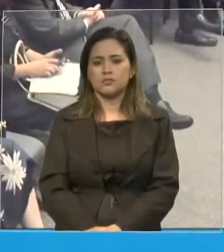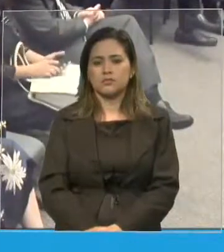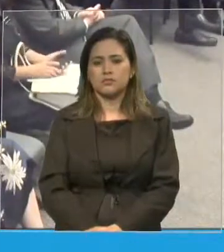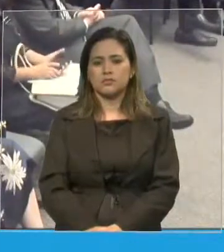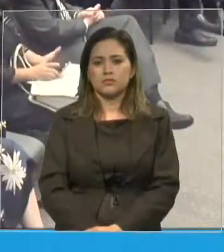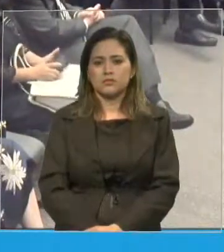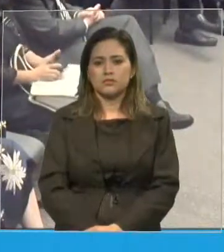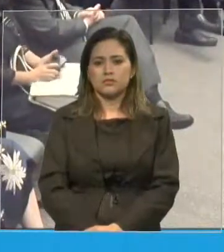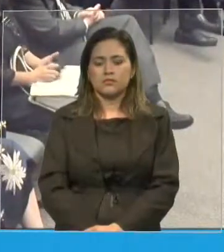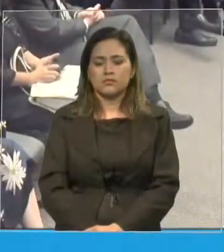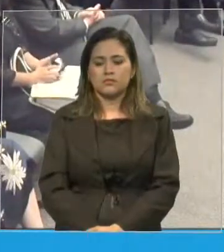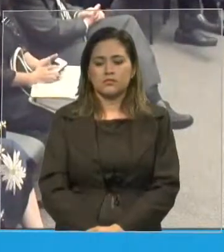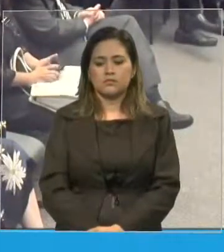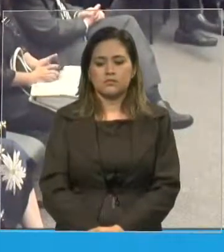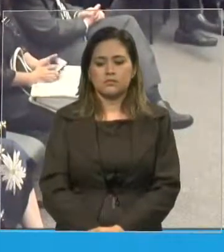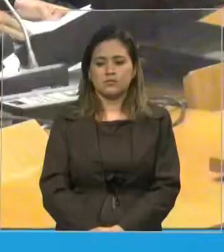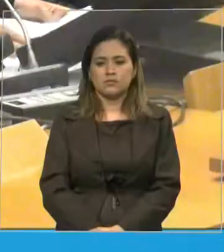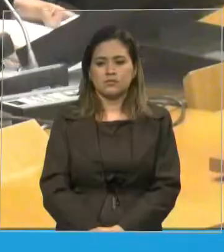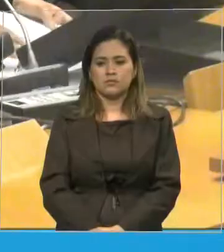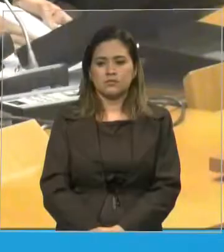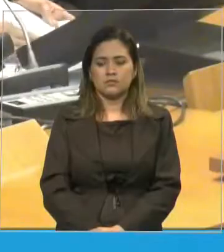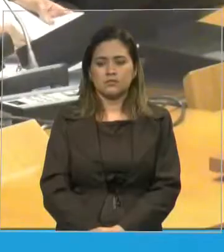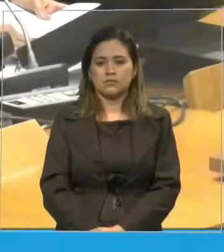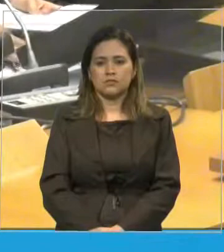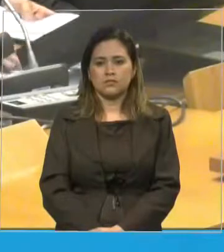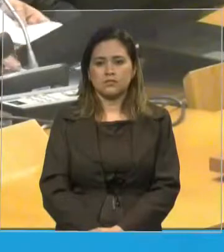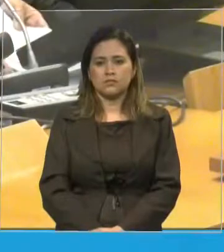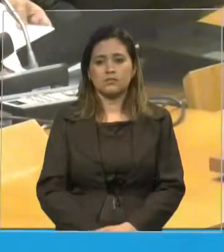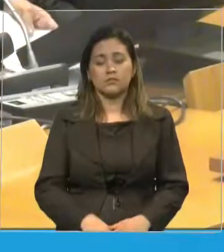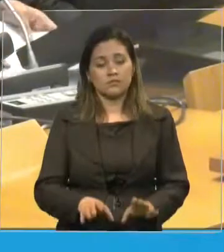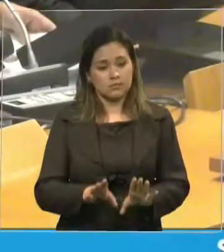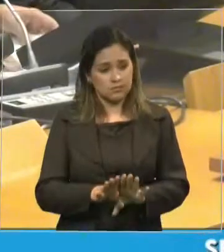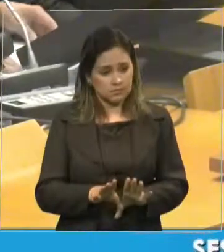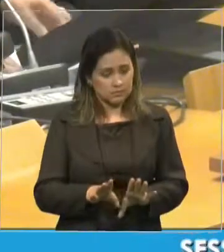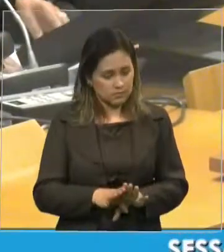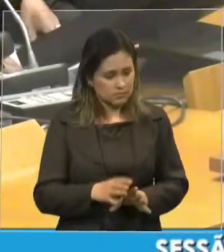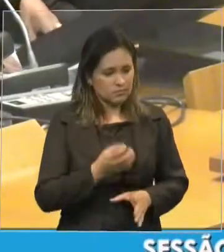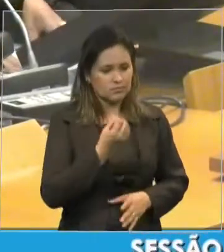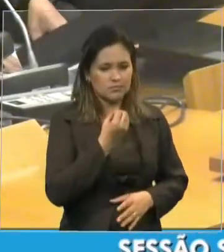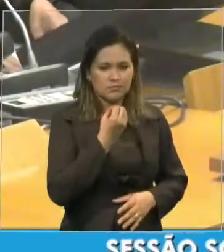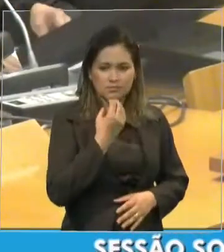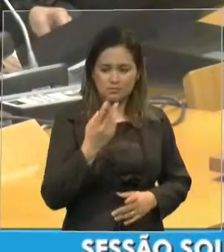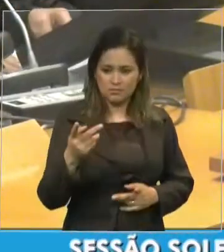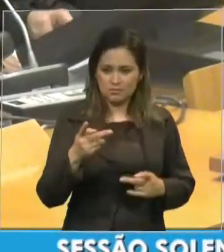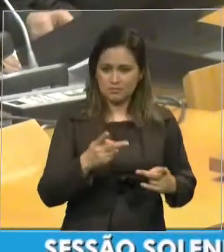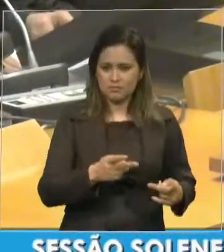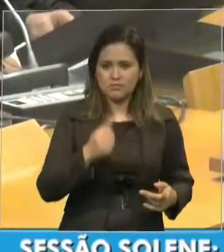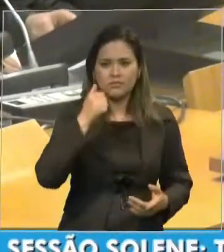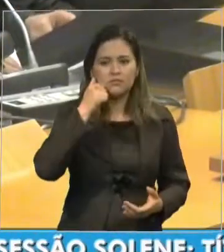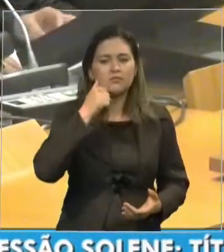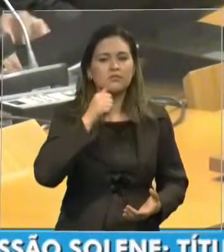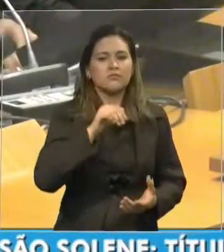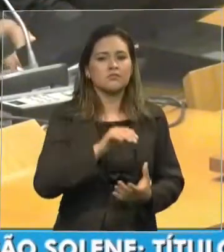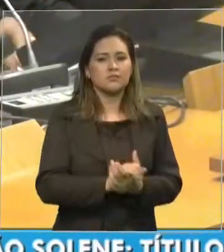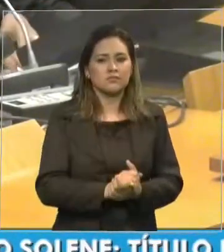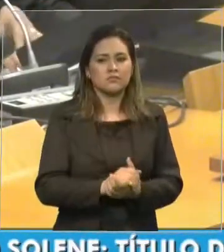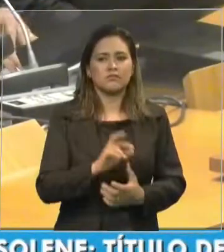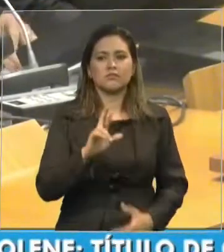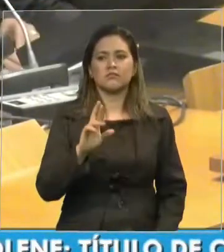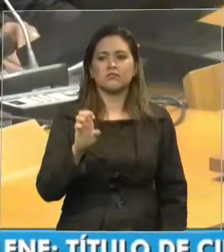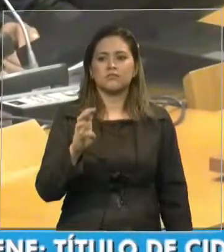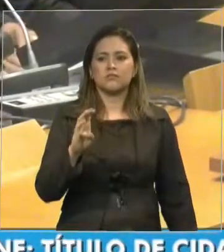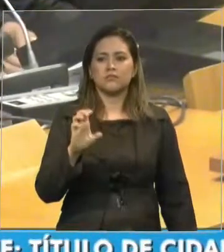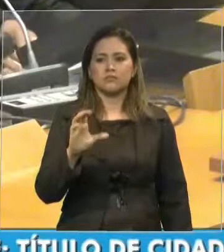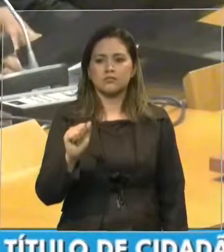eu também queria cumprimentar aqui as esposas dos homenageados a senhora Rebeca e a senhora